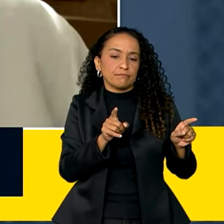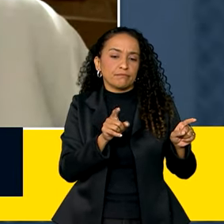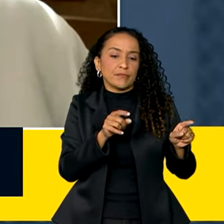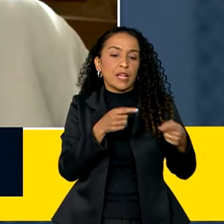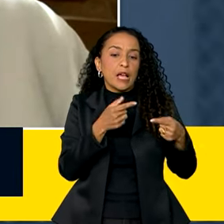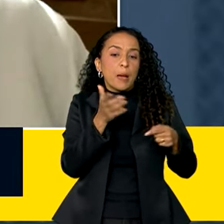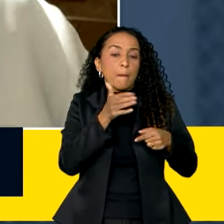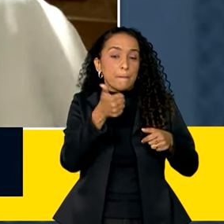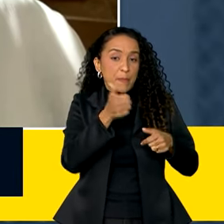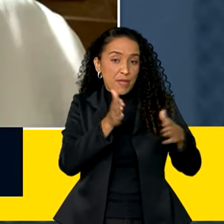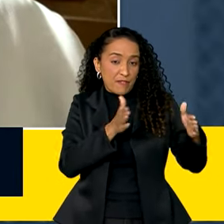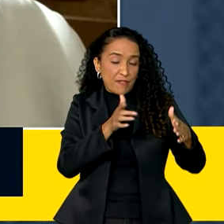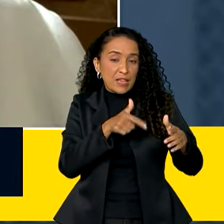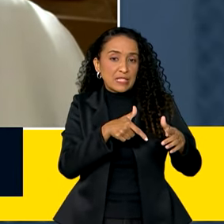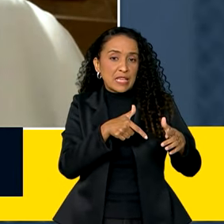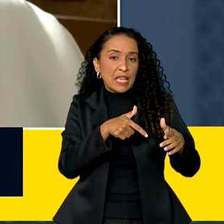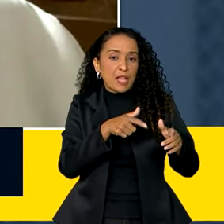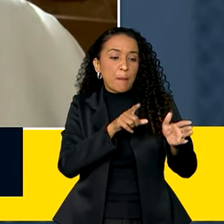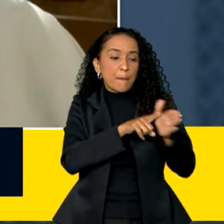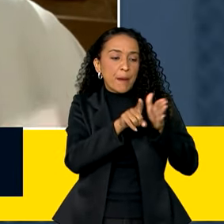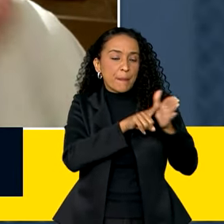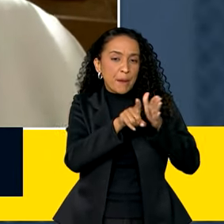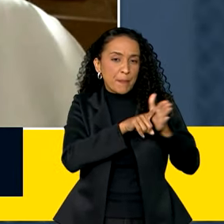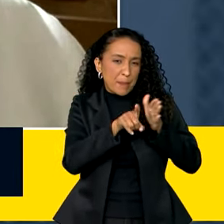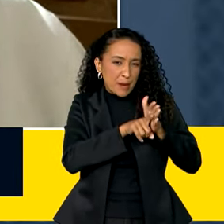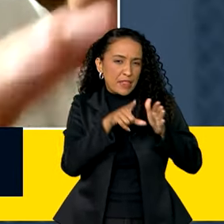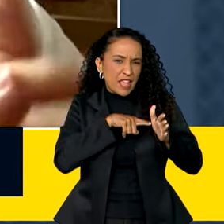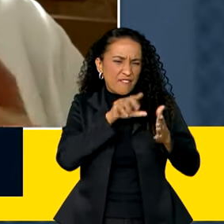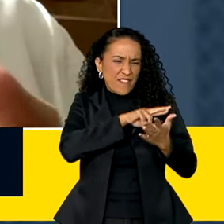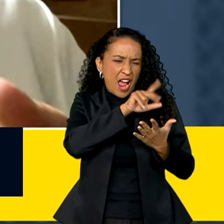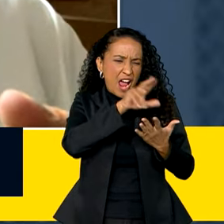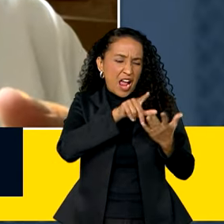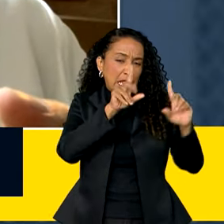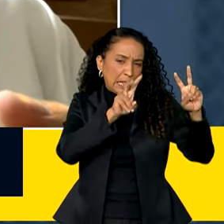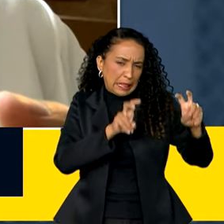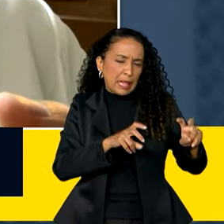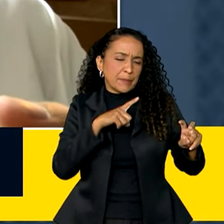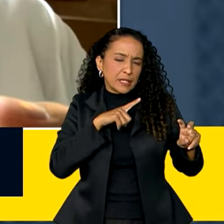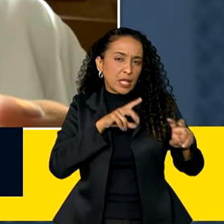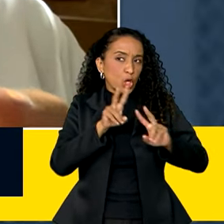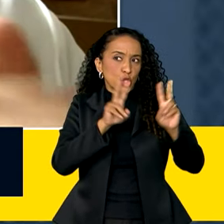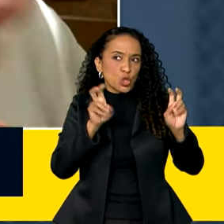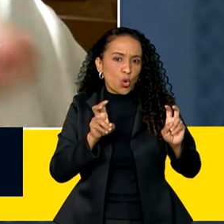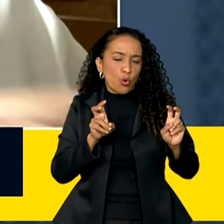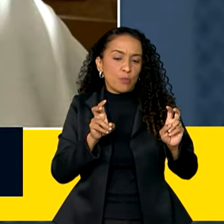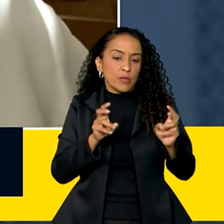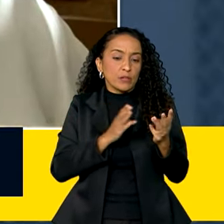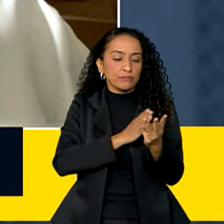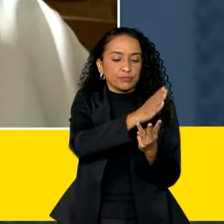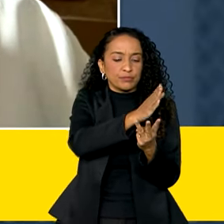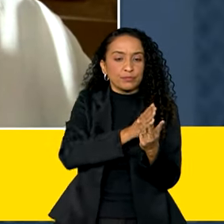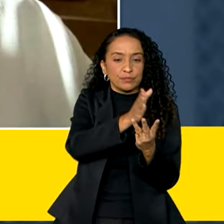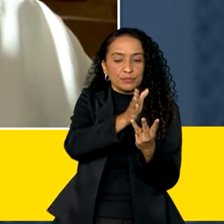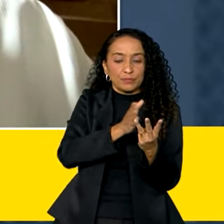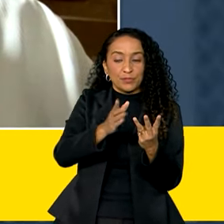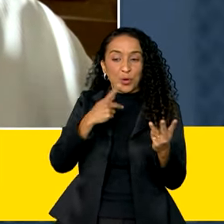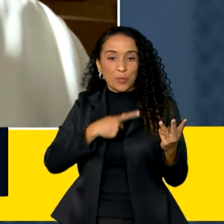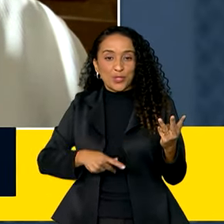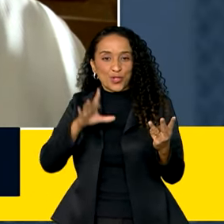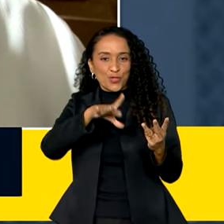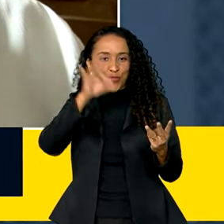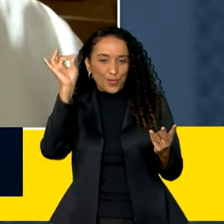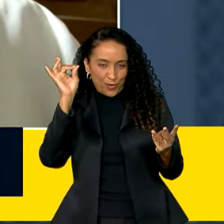essa primeira fase é de enquete, tem vários temas lá, em relação aos três temas que o presidente